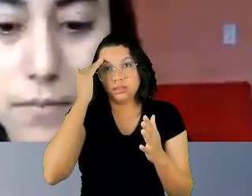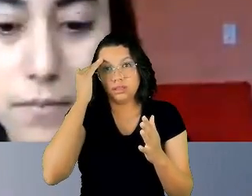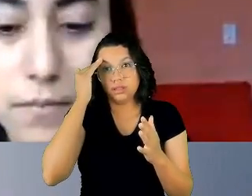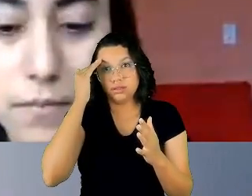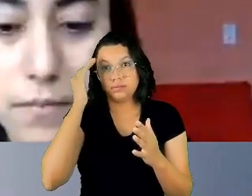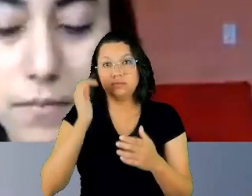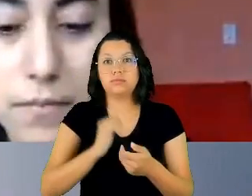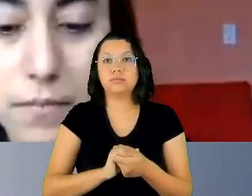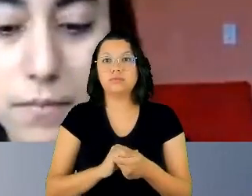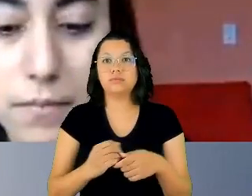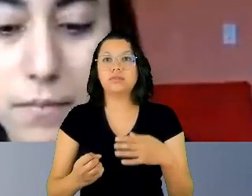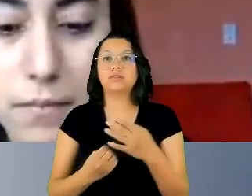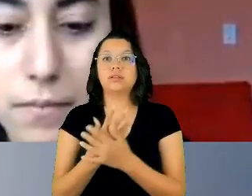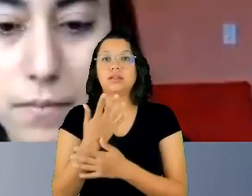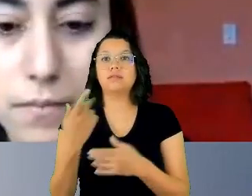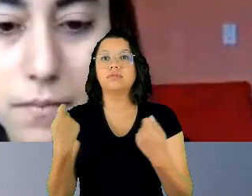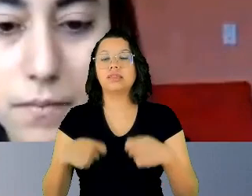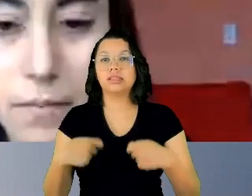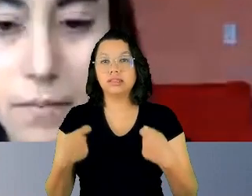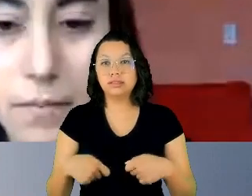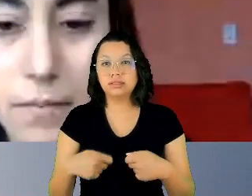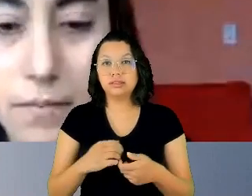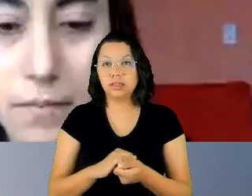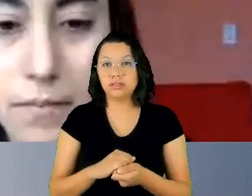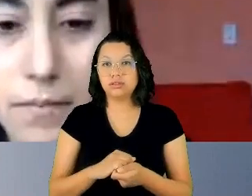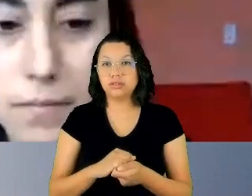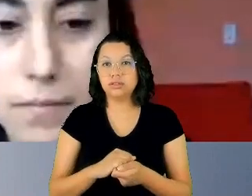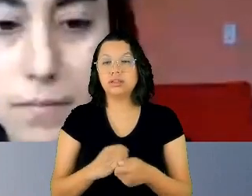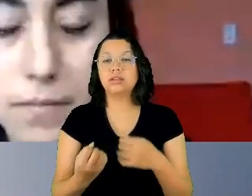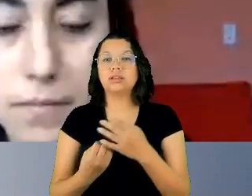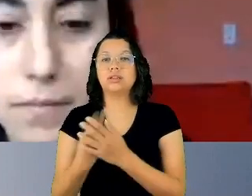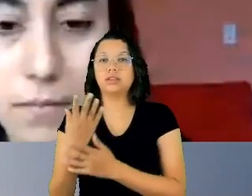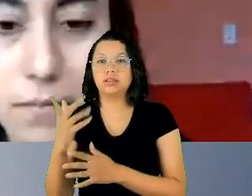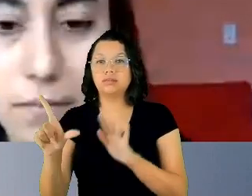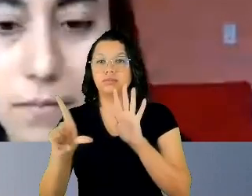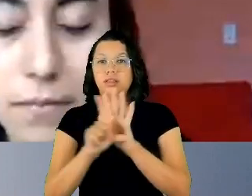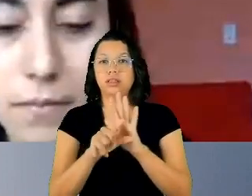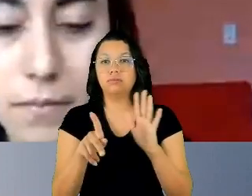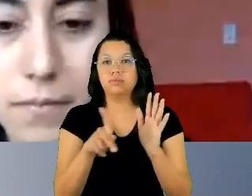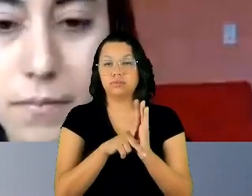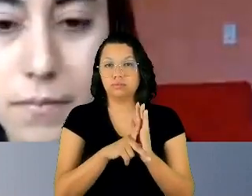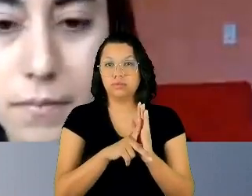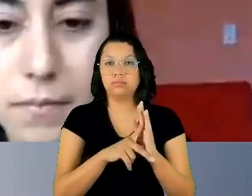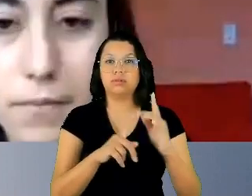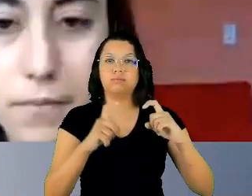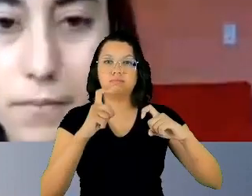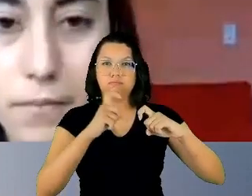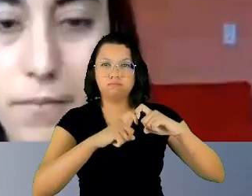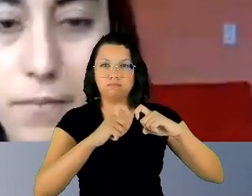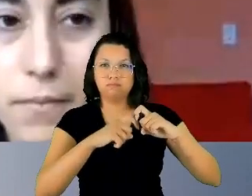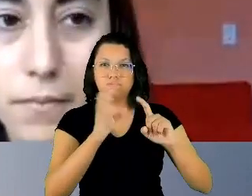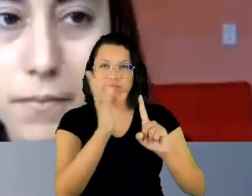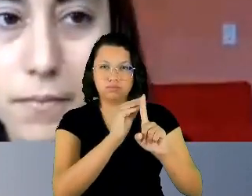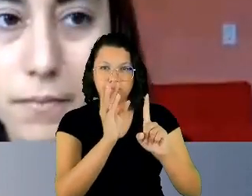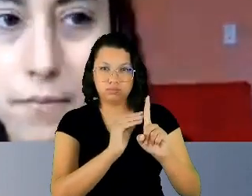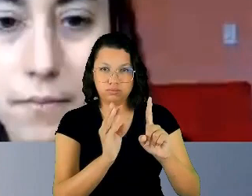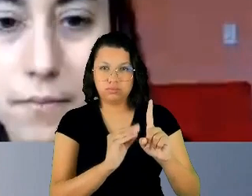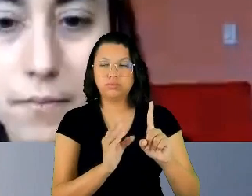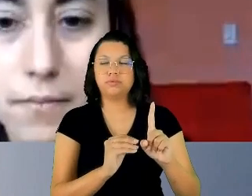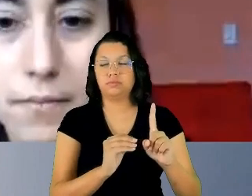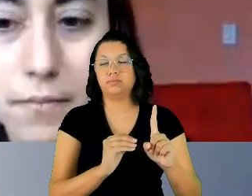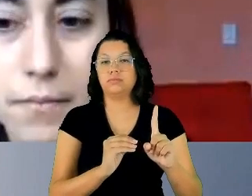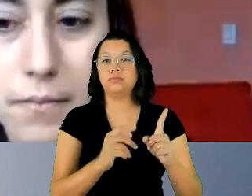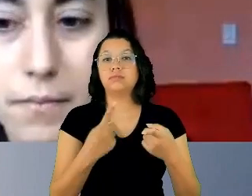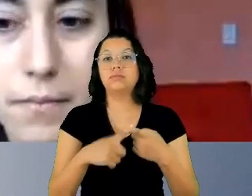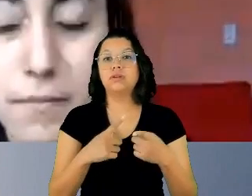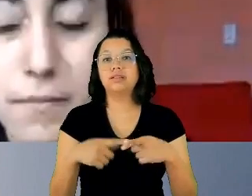a necessidade da predição da lei de infortunação sexual, é porque nós precisamos rever as nossas